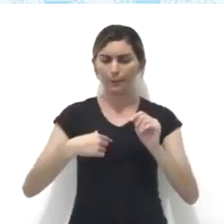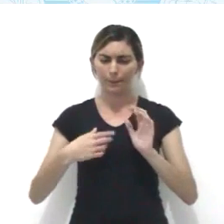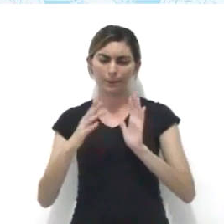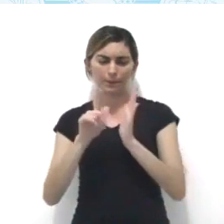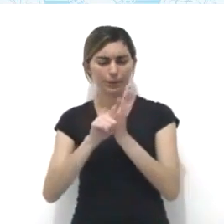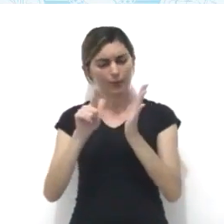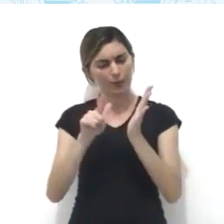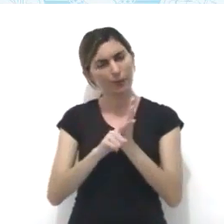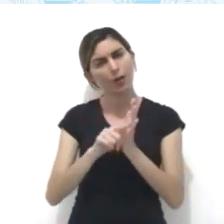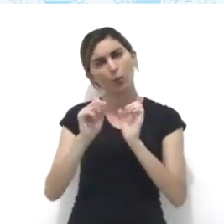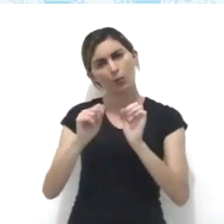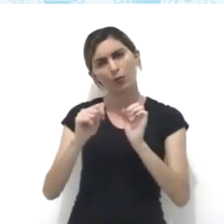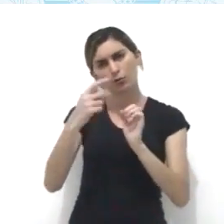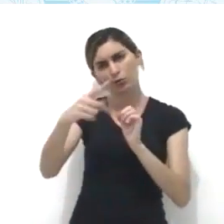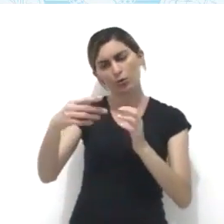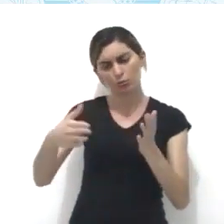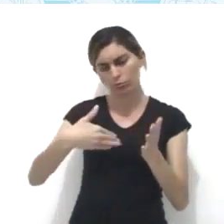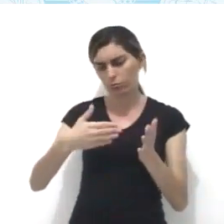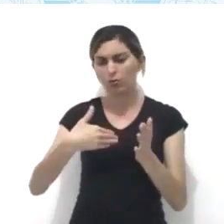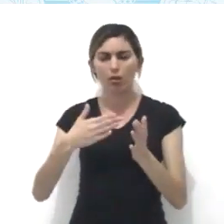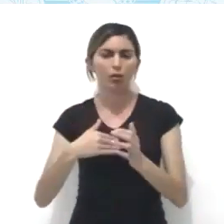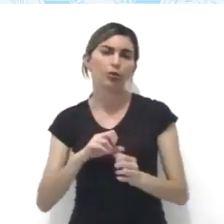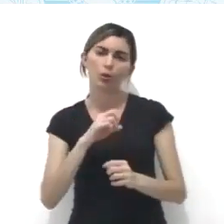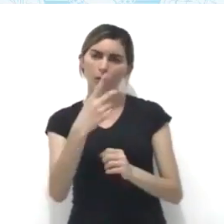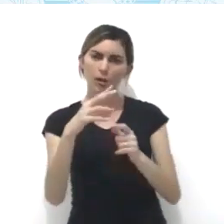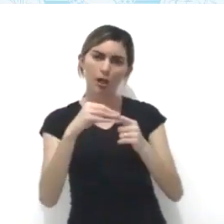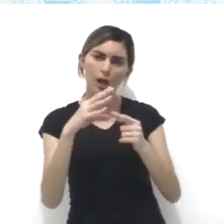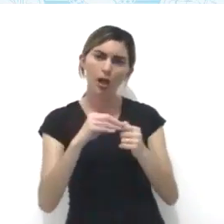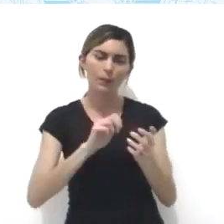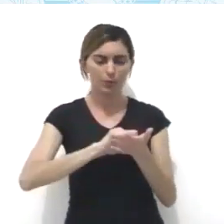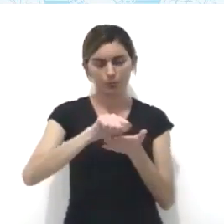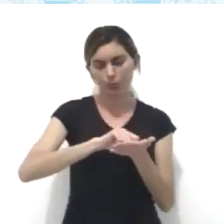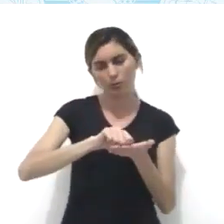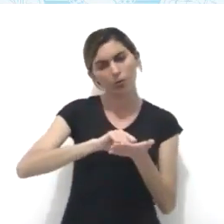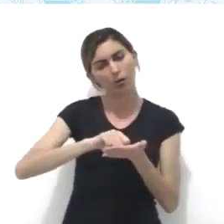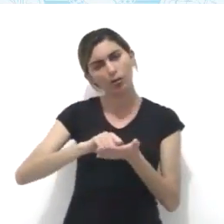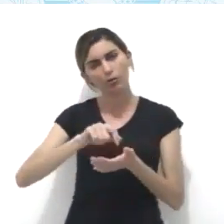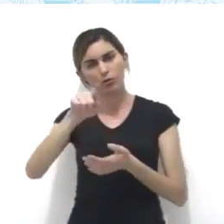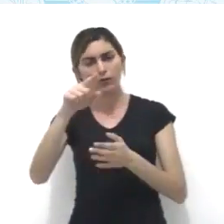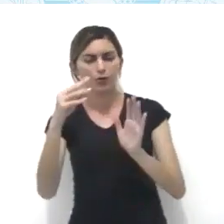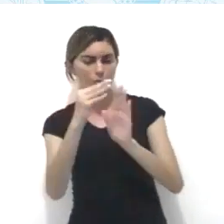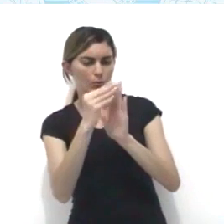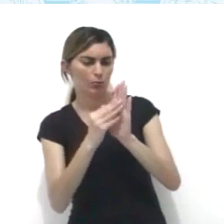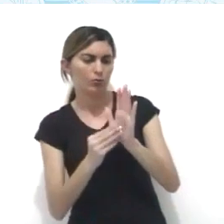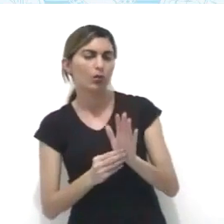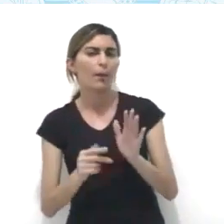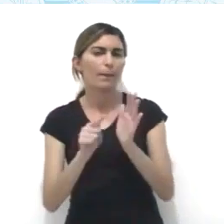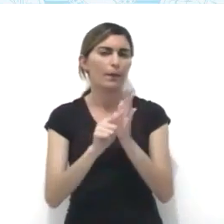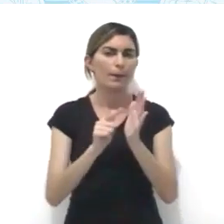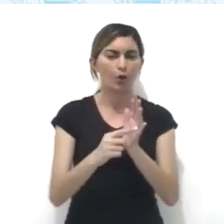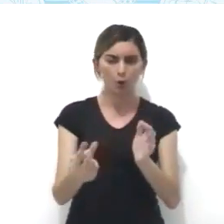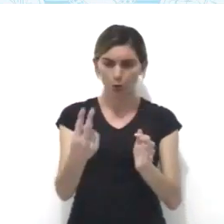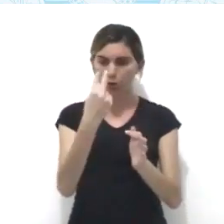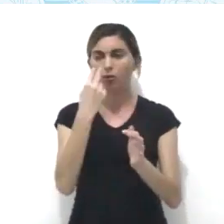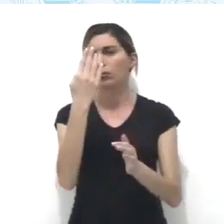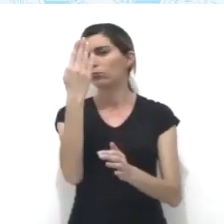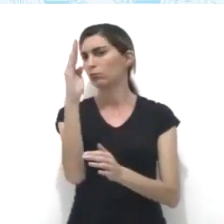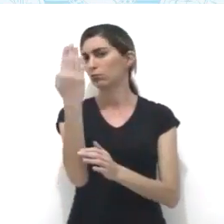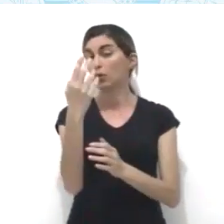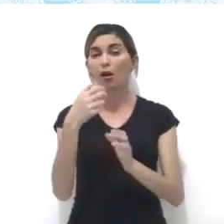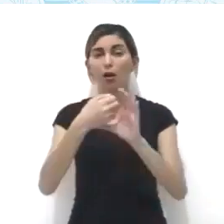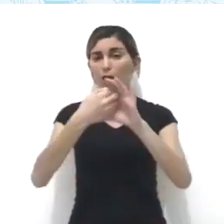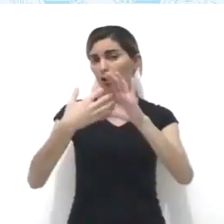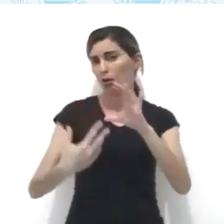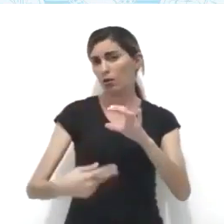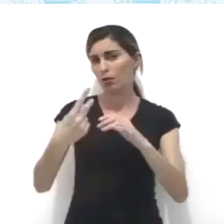superfície de papel, pode ser a folha do caderno, lápis, borracha. Você vai colocar no papel, se olhando no espelho,